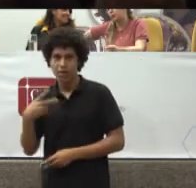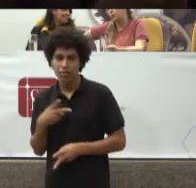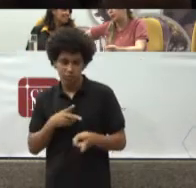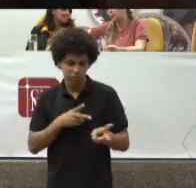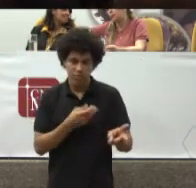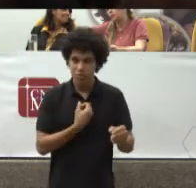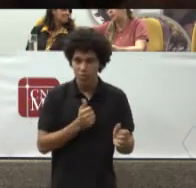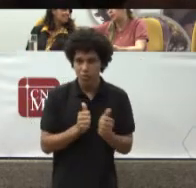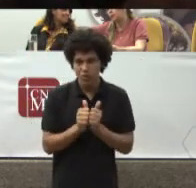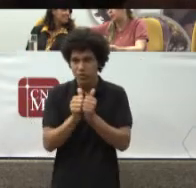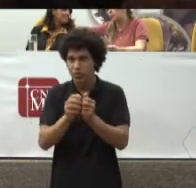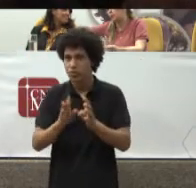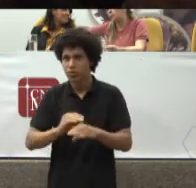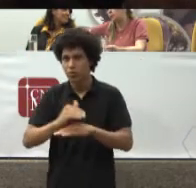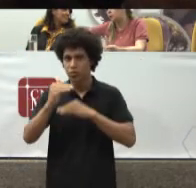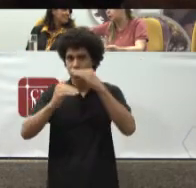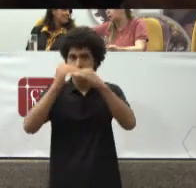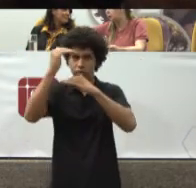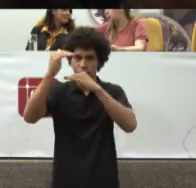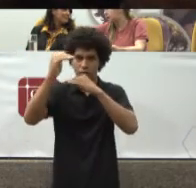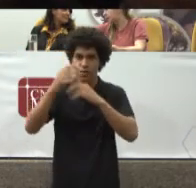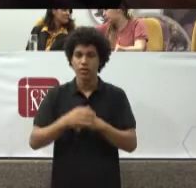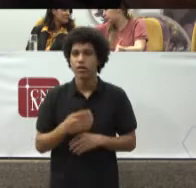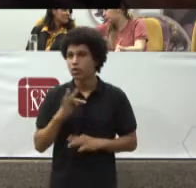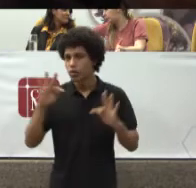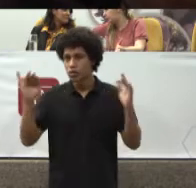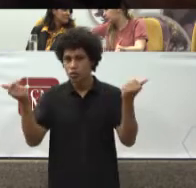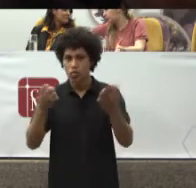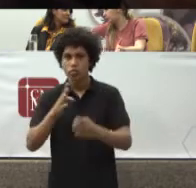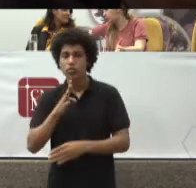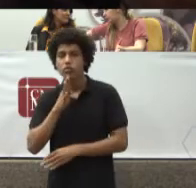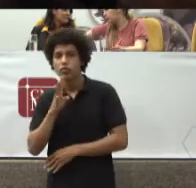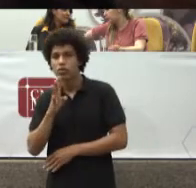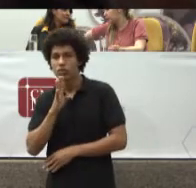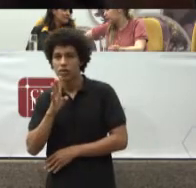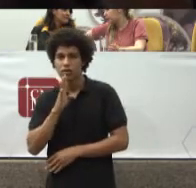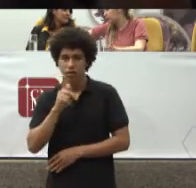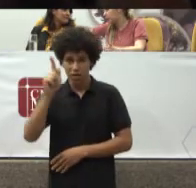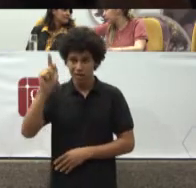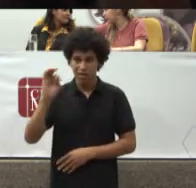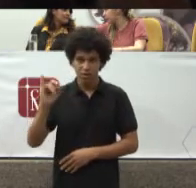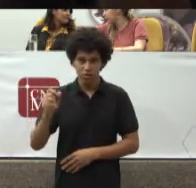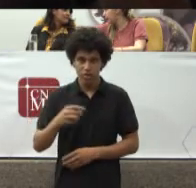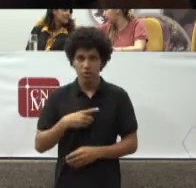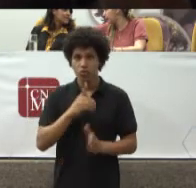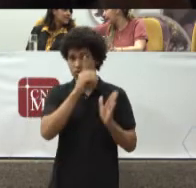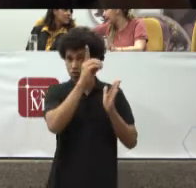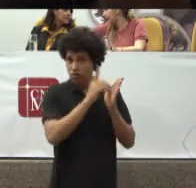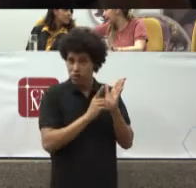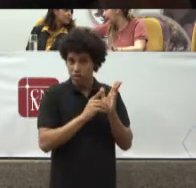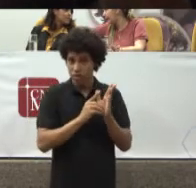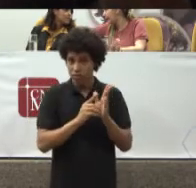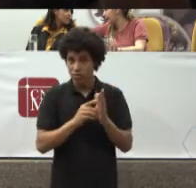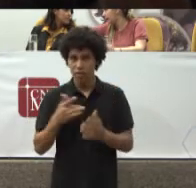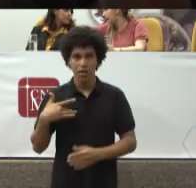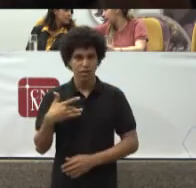Que todos e todas Conhecem Da garantia Do direito A saúde Hoje Que não é Realidade